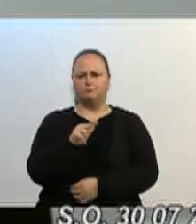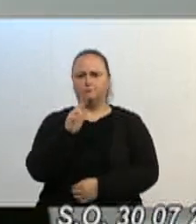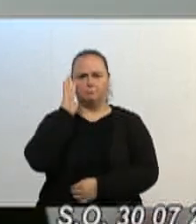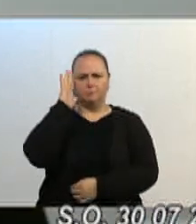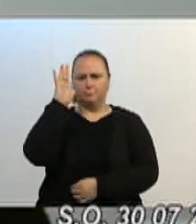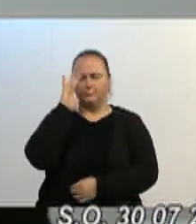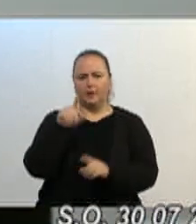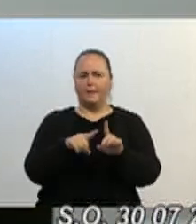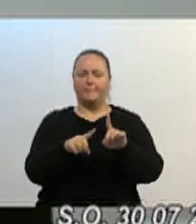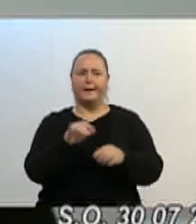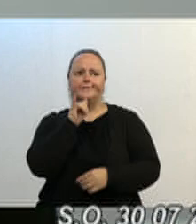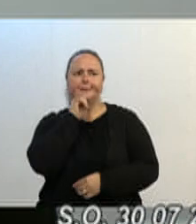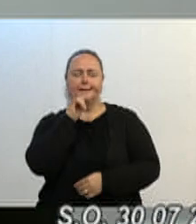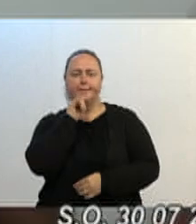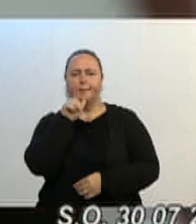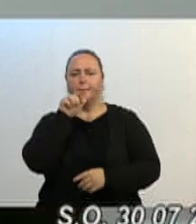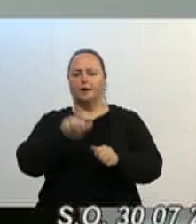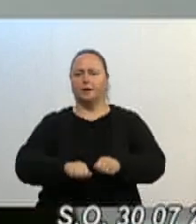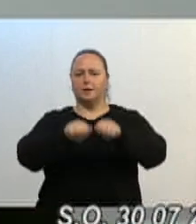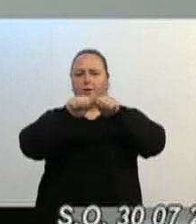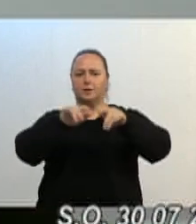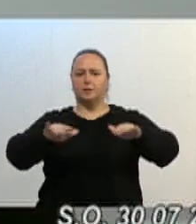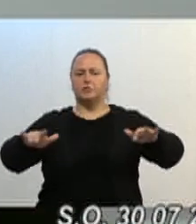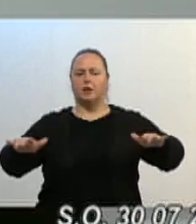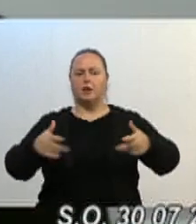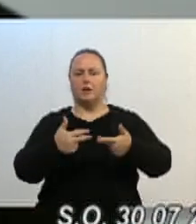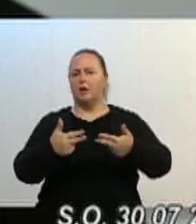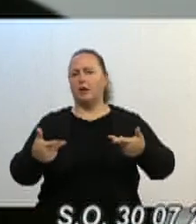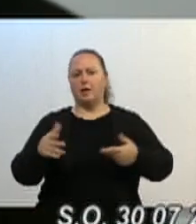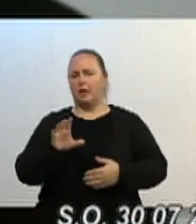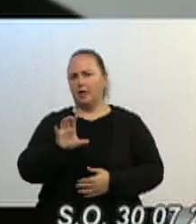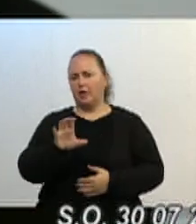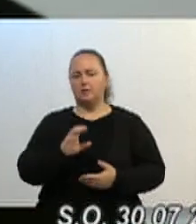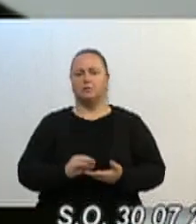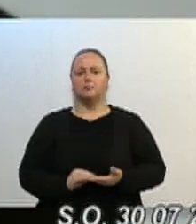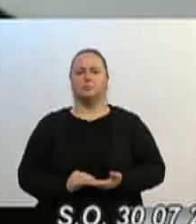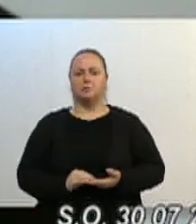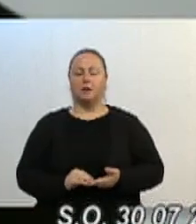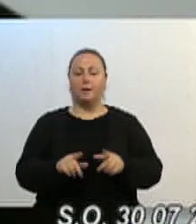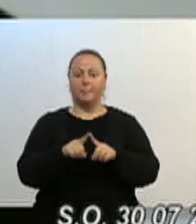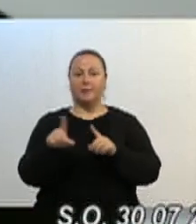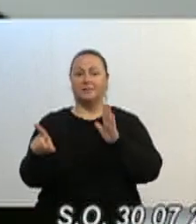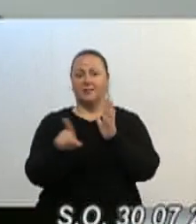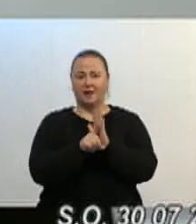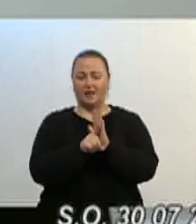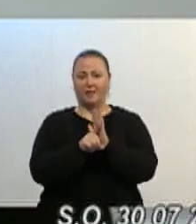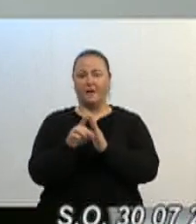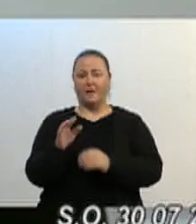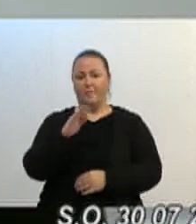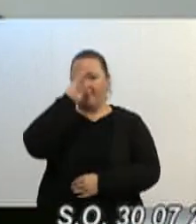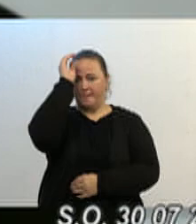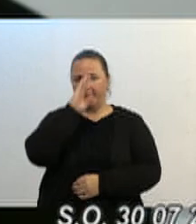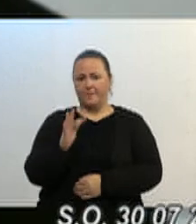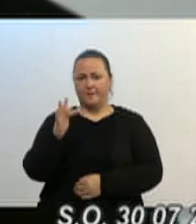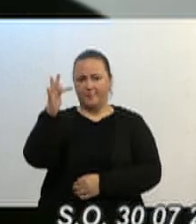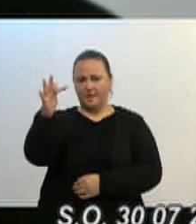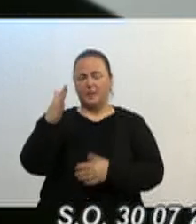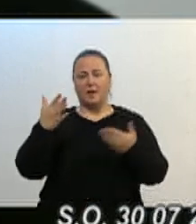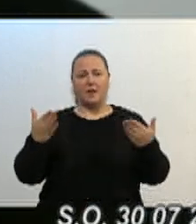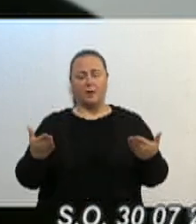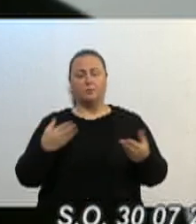enchente, que essa paralisação é longa, algo pode ser nesse sentido, mas como é uma lei federal de concessão, não teria como mexer. Mas,